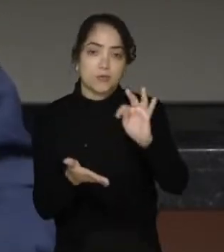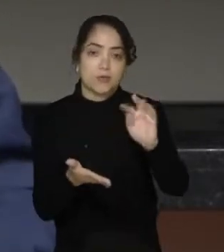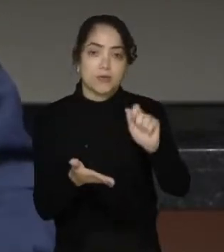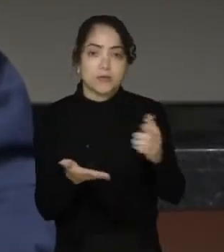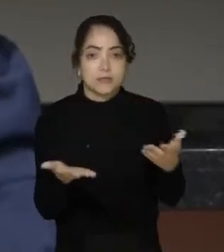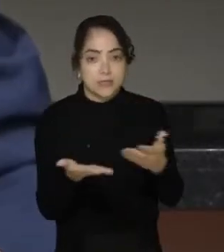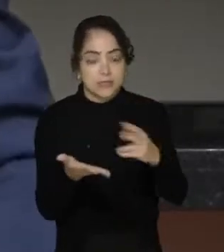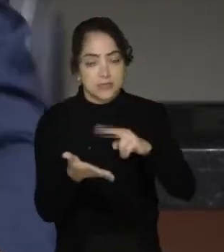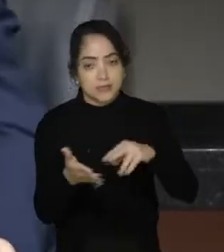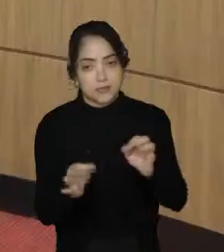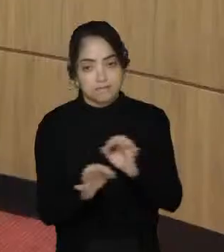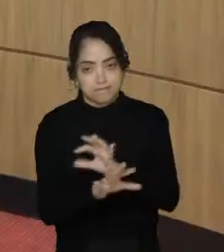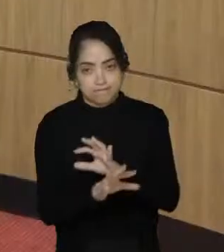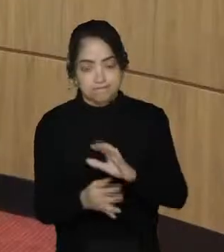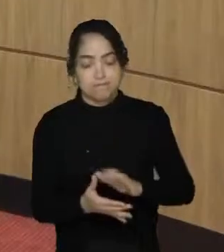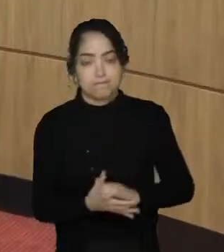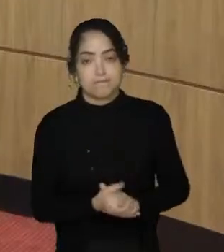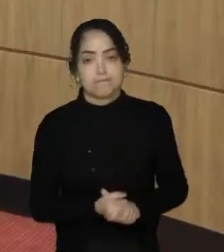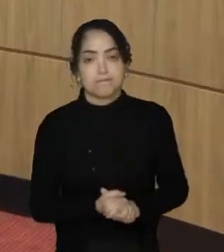acabo de ler.